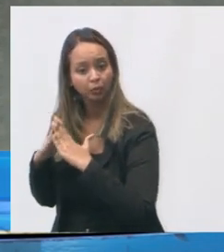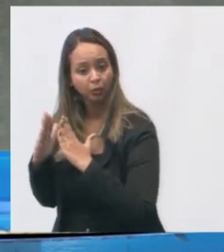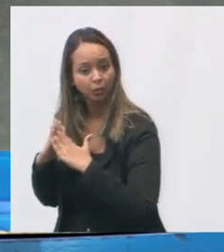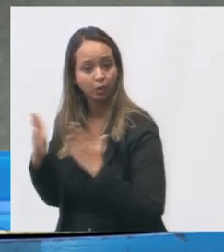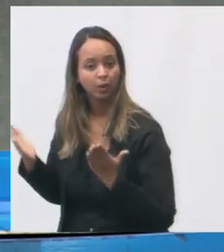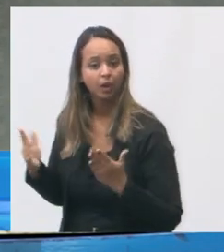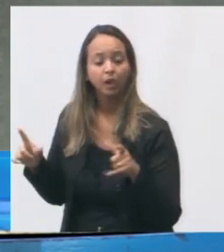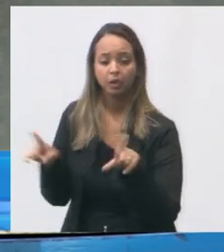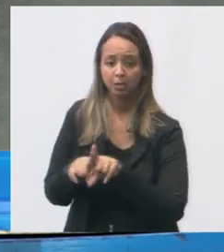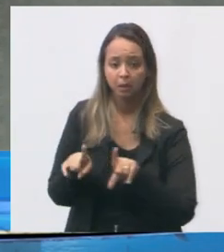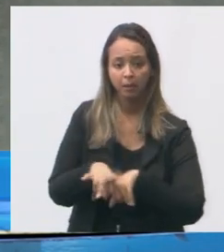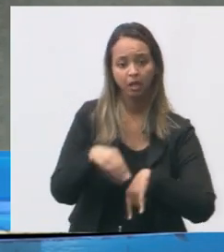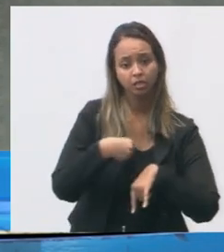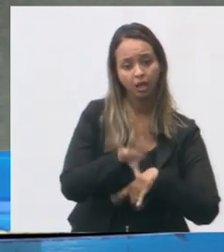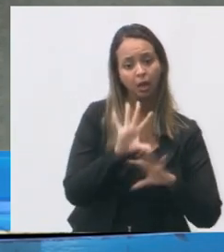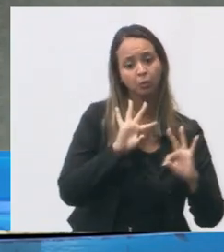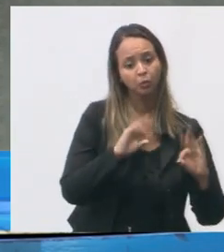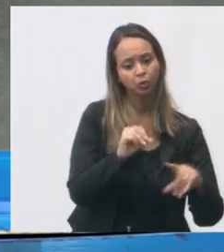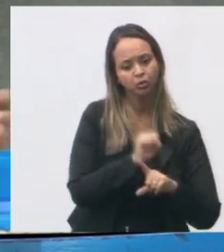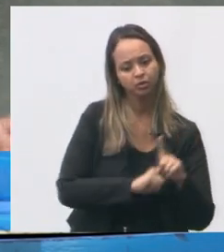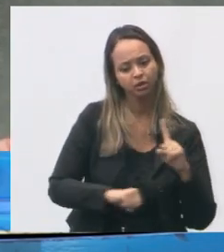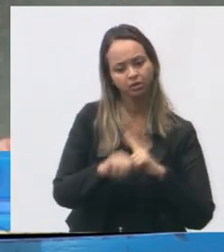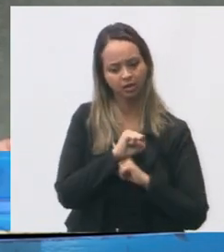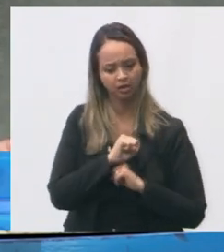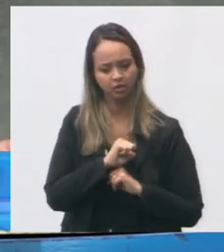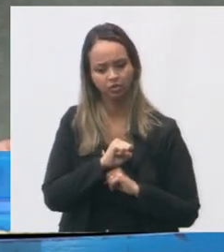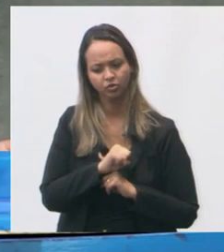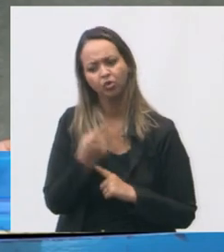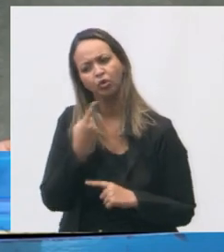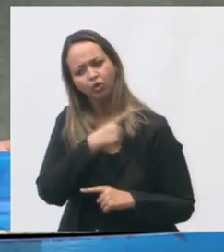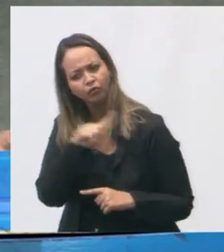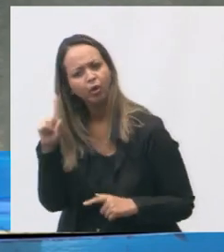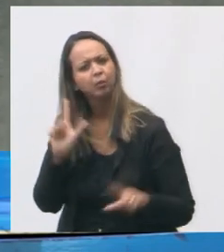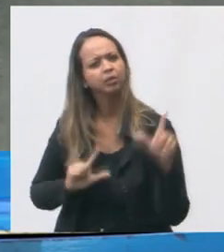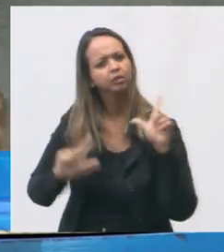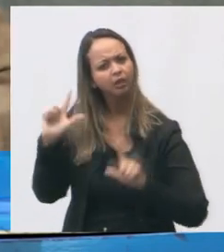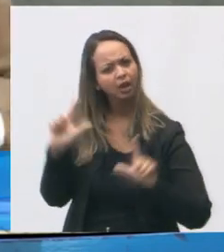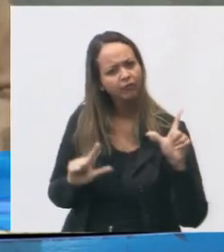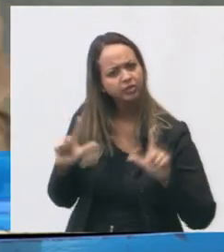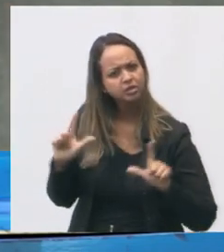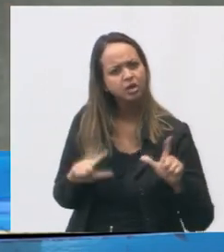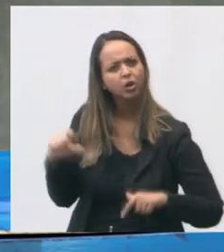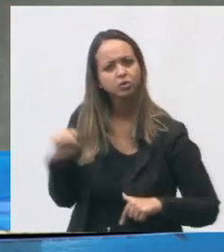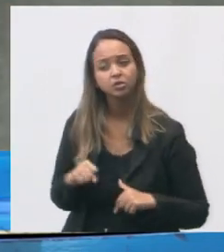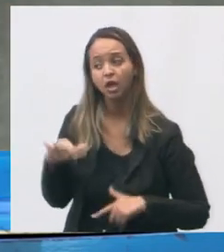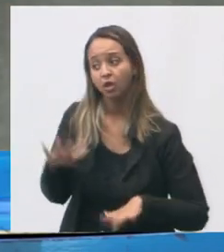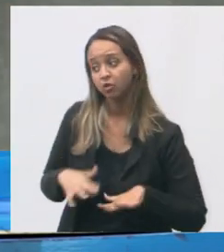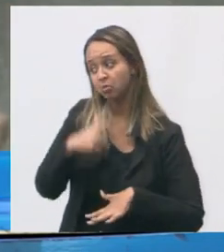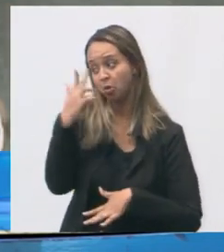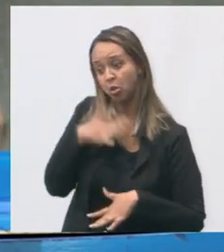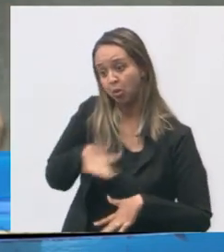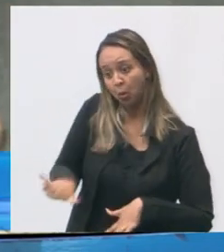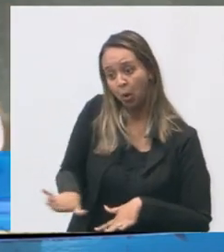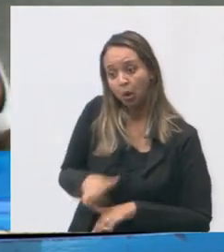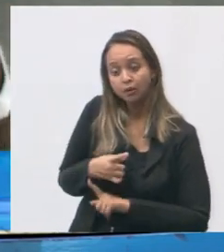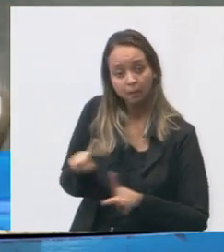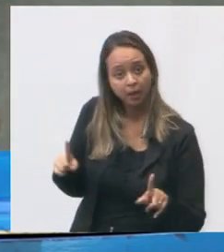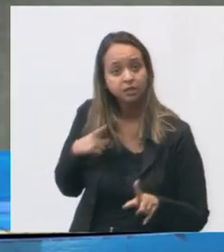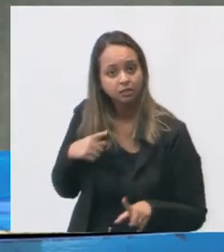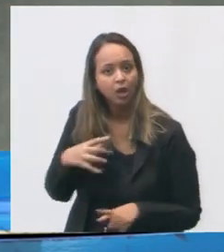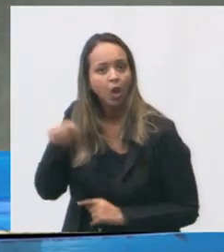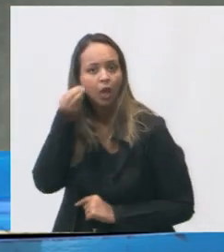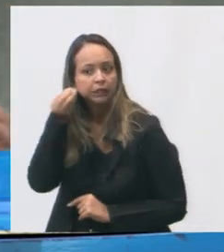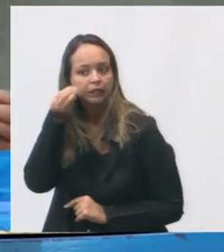e dar para toda a sociedade. Nós fomos para a televisão. As pessoas, muitas não gostam. Mas é um meio de você